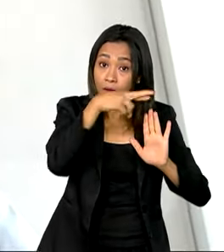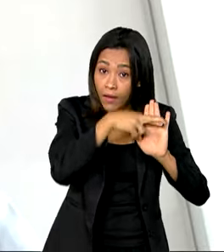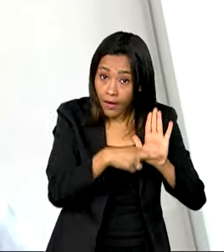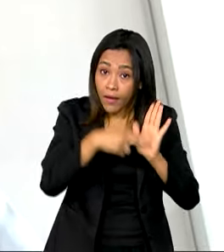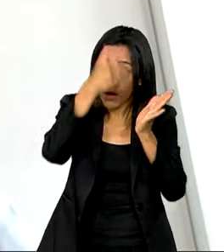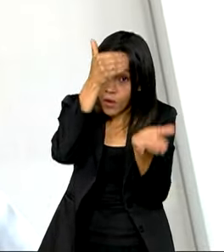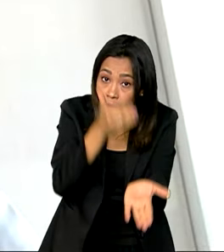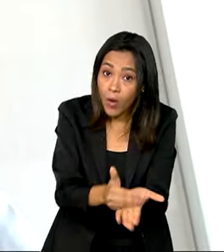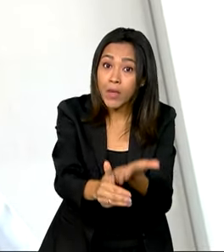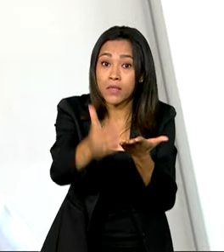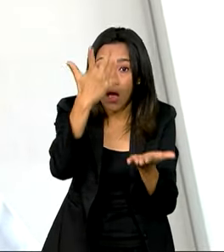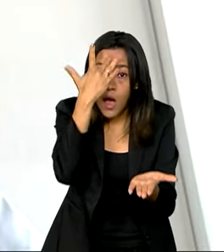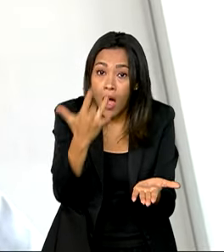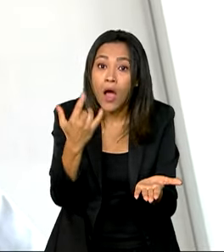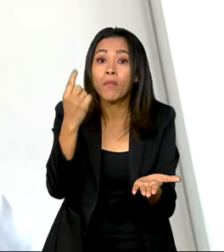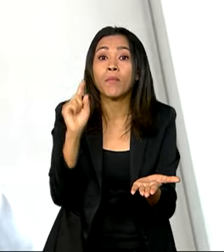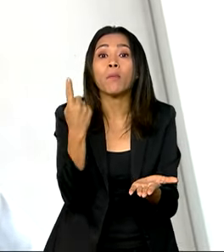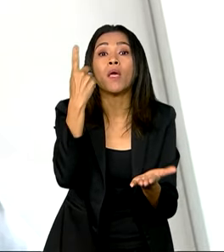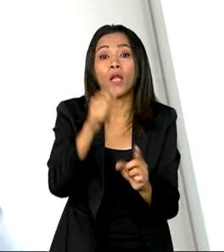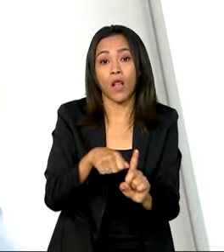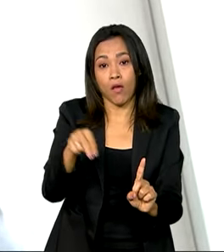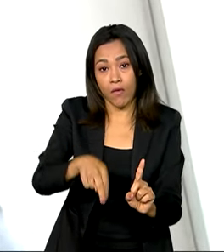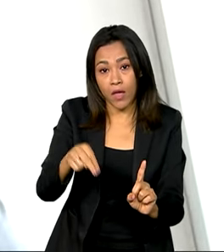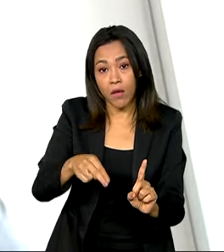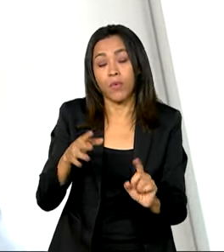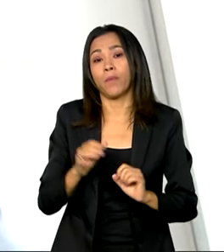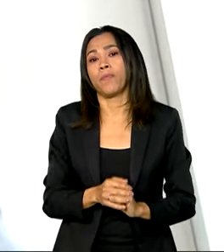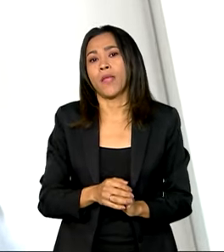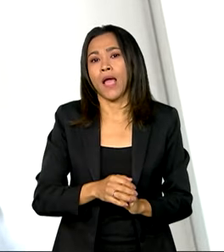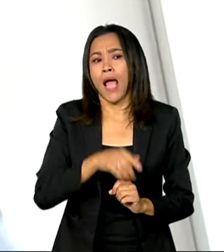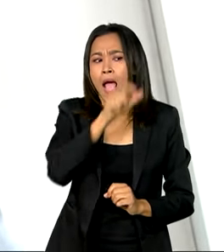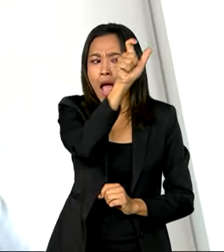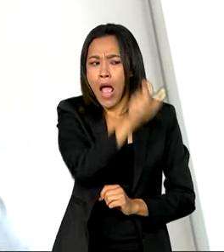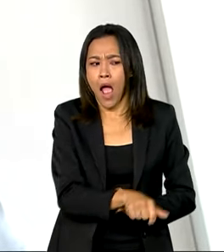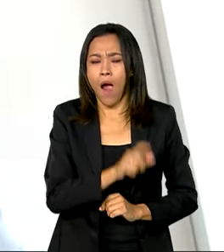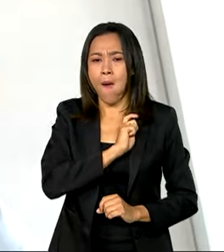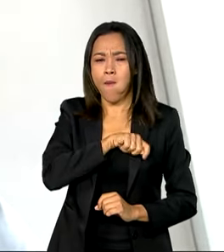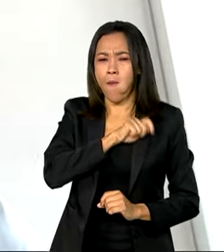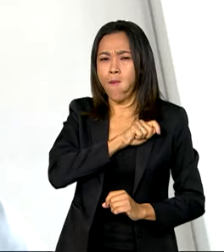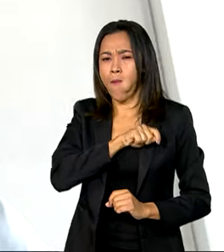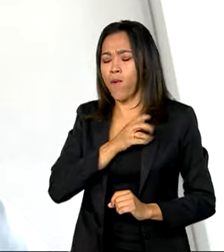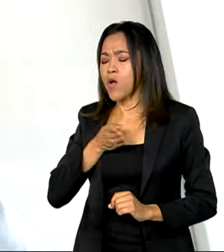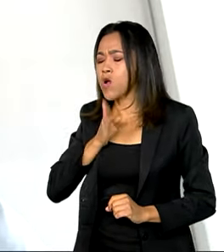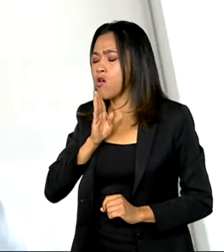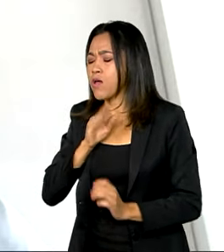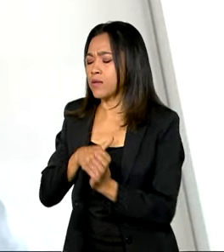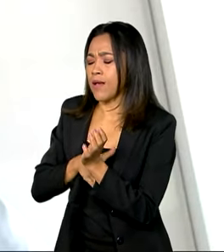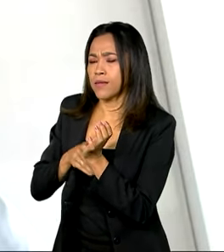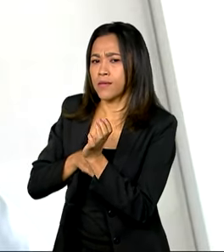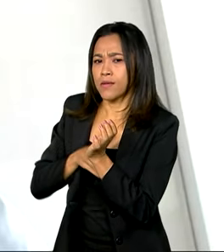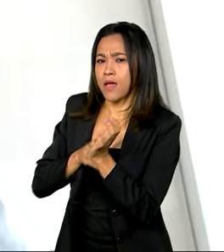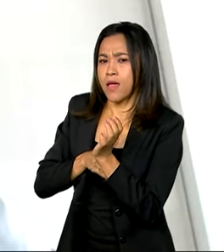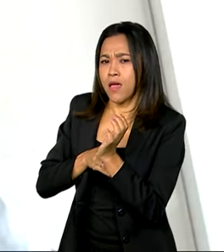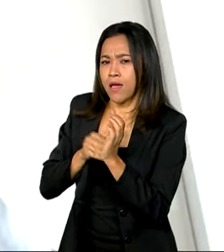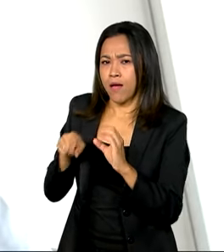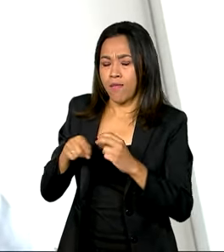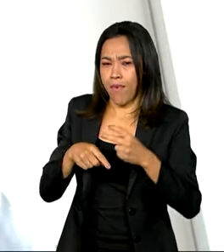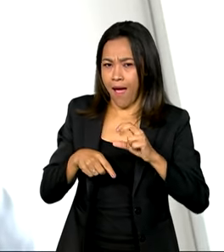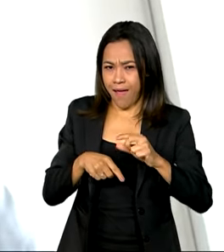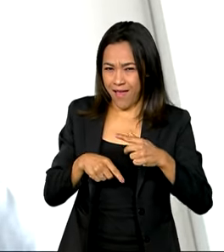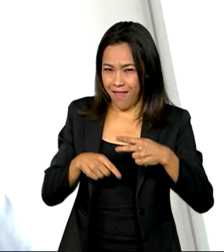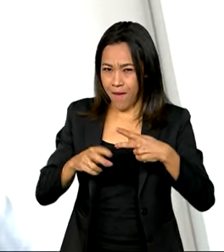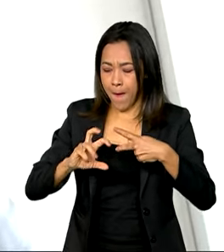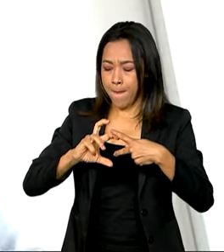por mais que o fraudador consiga conhecer a senha da pessoa, ela não vai conseguir iniciar um PIX de mais de R$ 200,